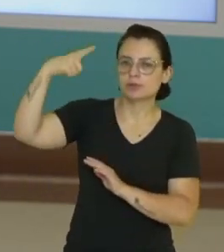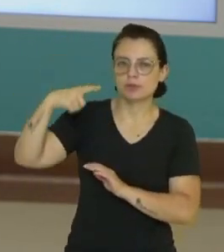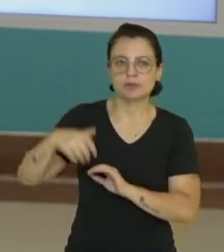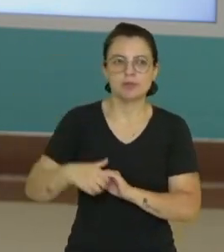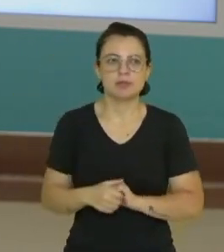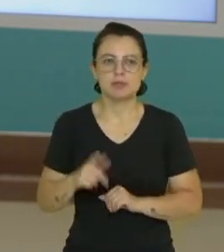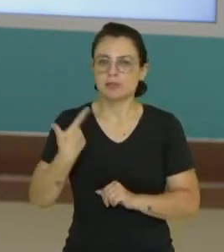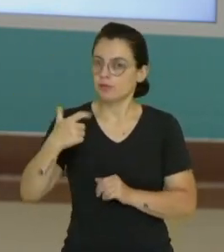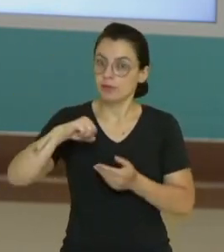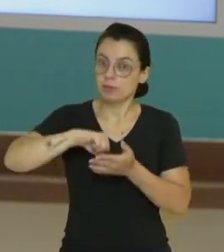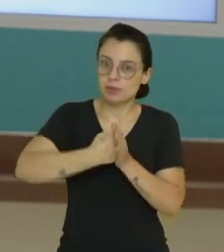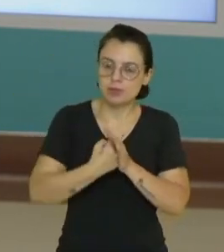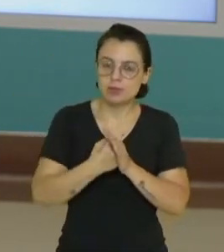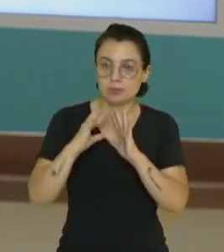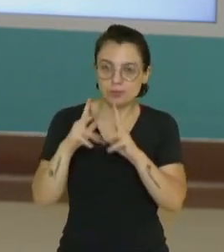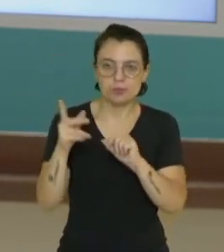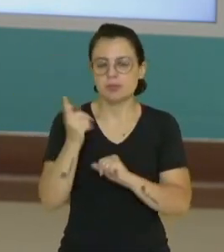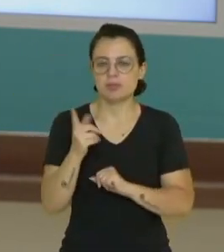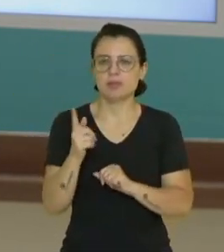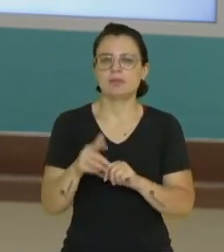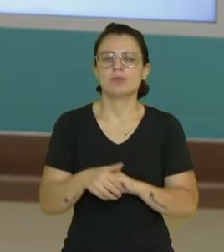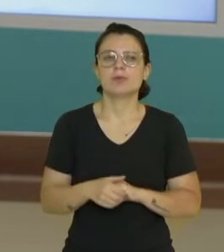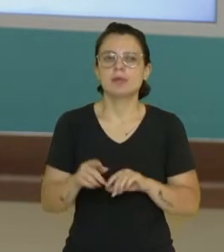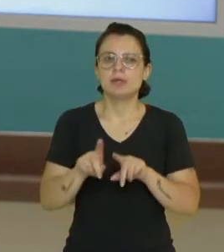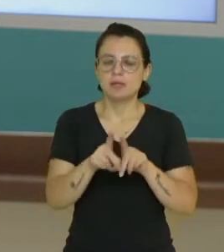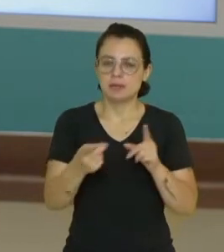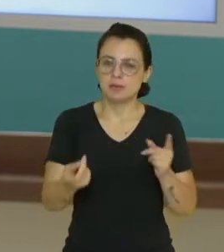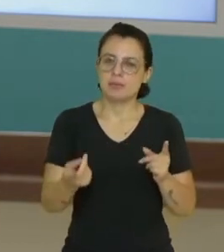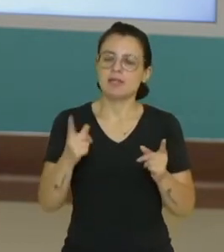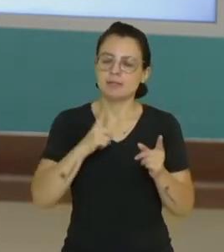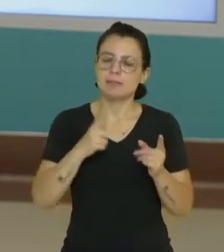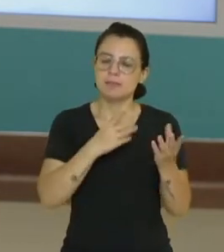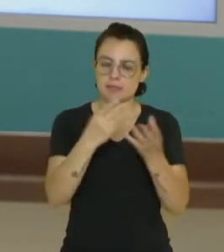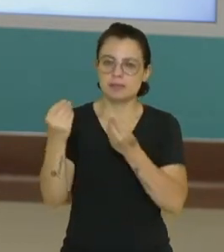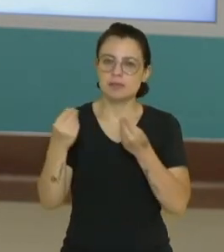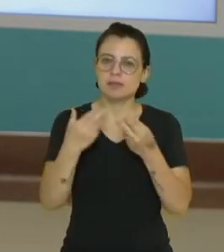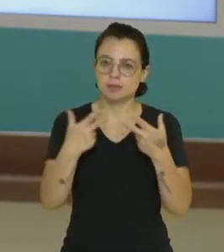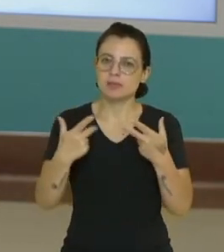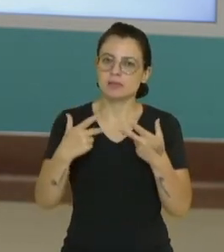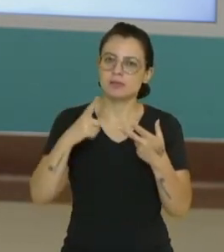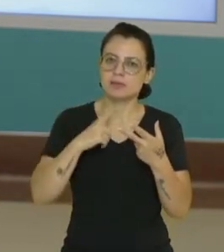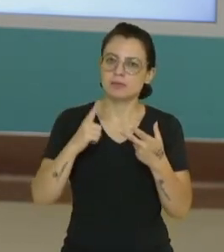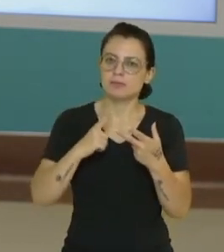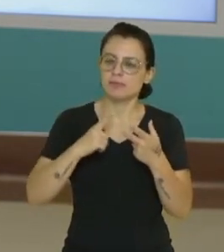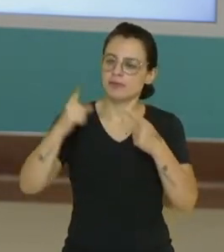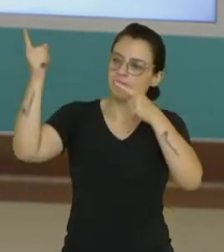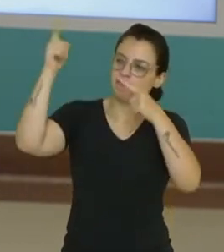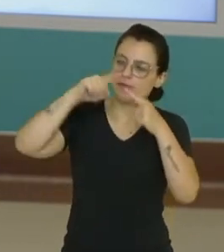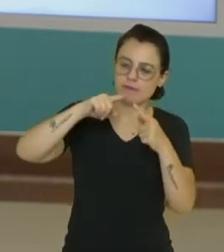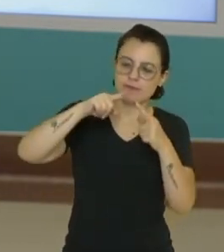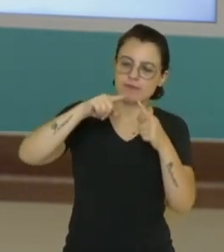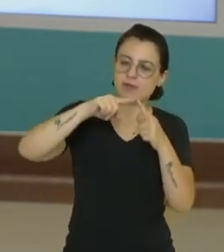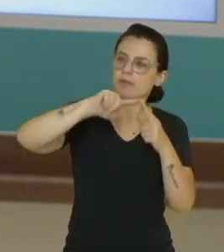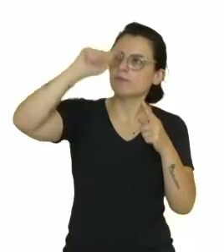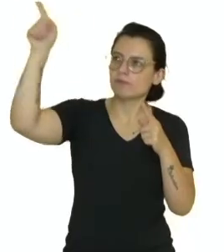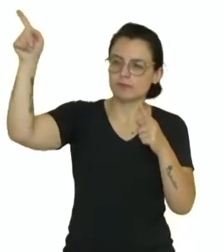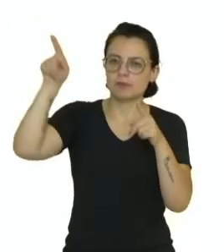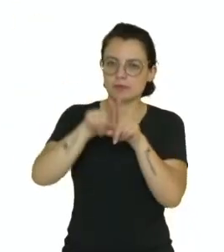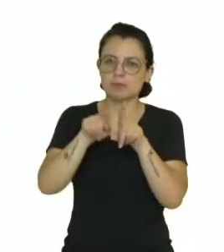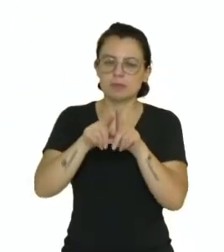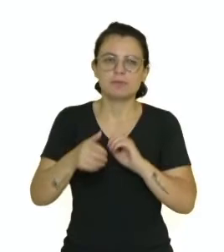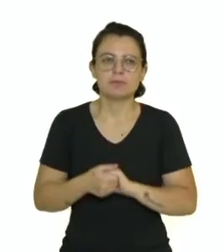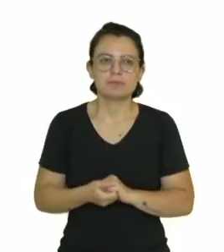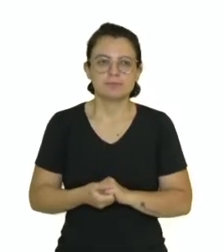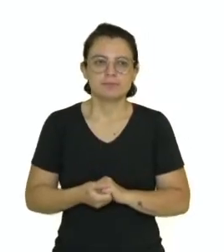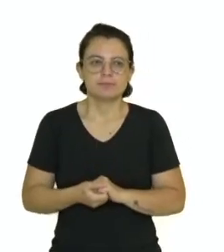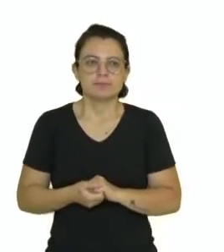não bloqueia totalmente. Uma grande parcela é bloqueada e retorna para o espaço. Além de